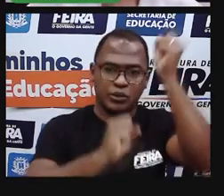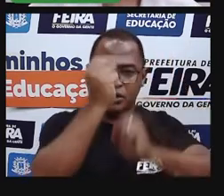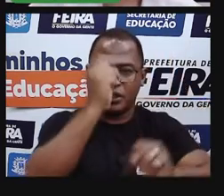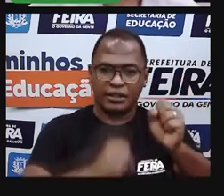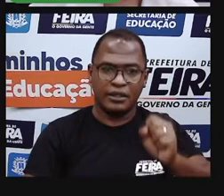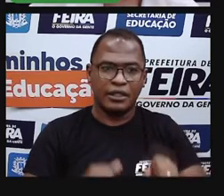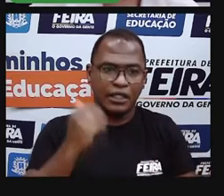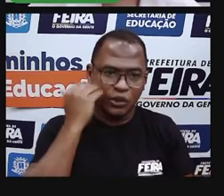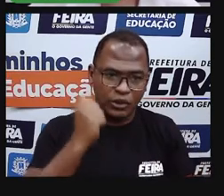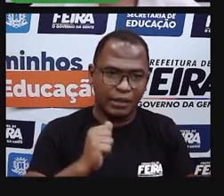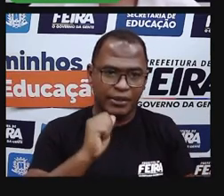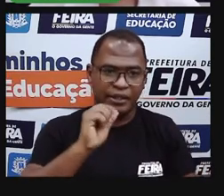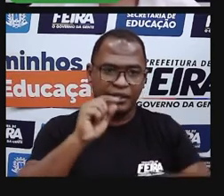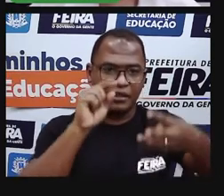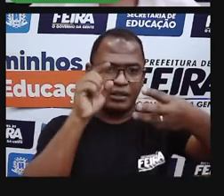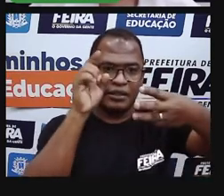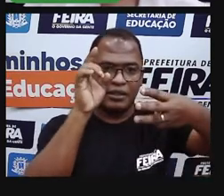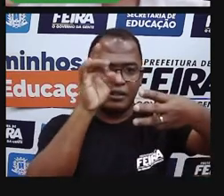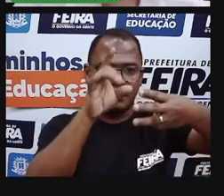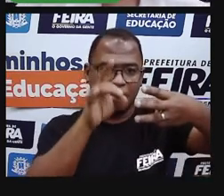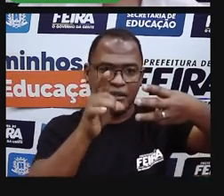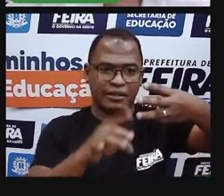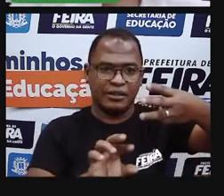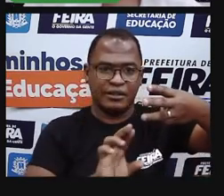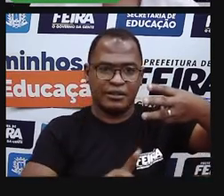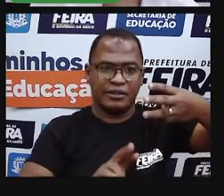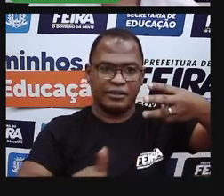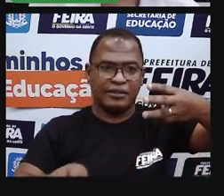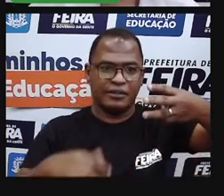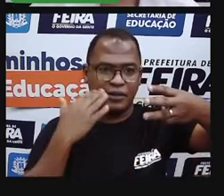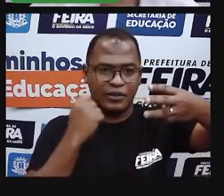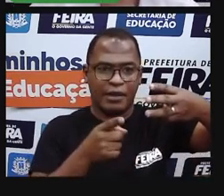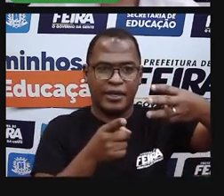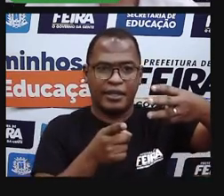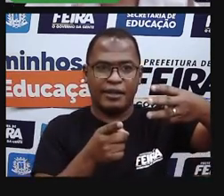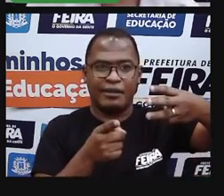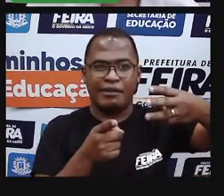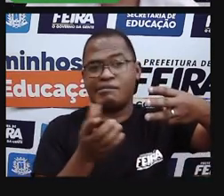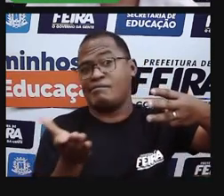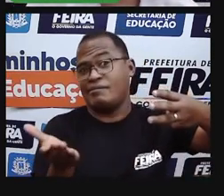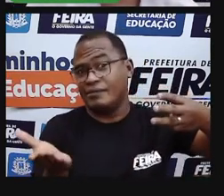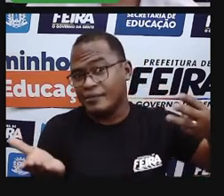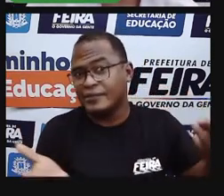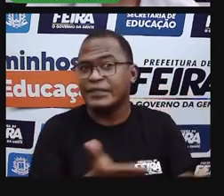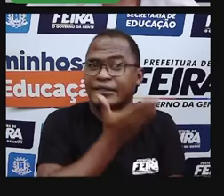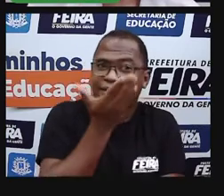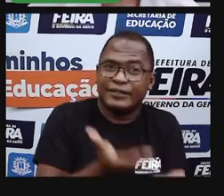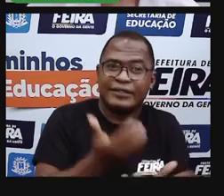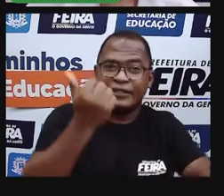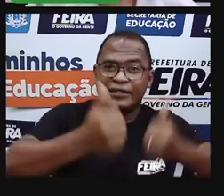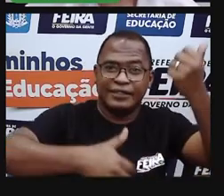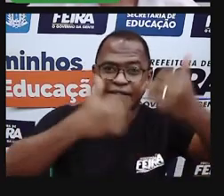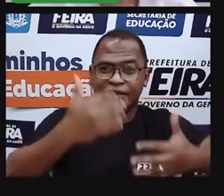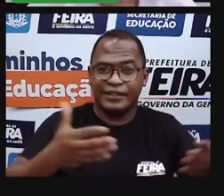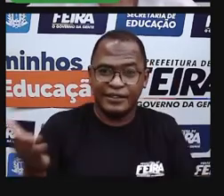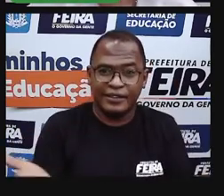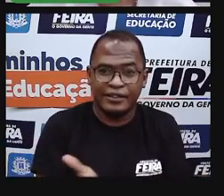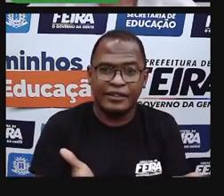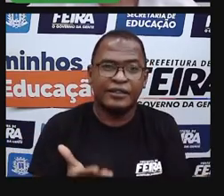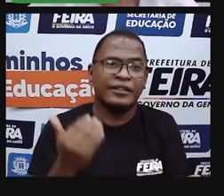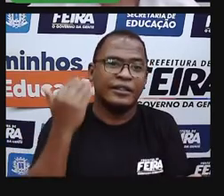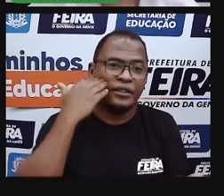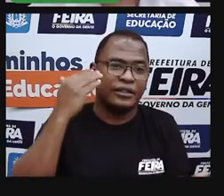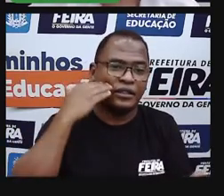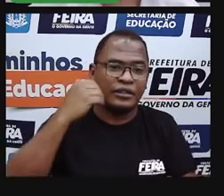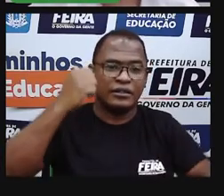são residenciais, comercial e industriais. Mas qual é a diferença entre eles, vocês sabem? Então vamos começar a entender um